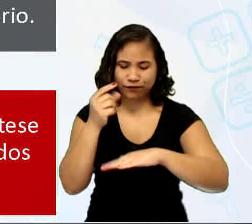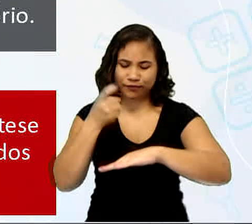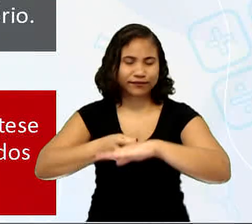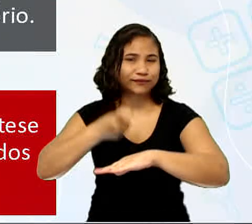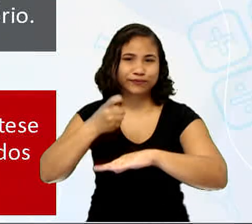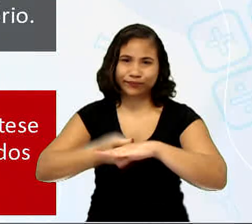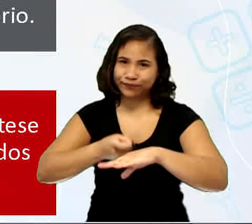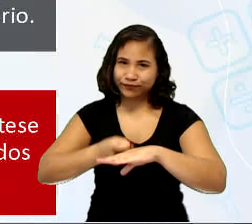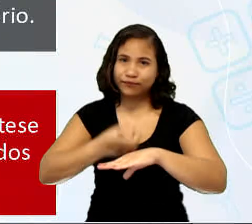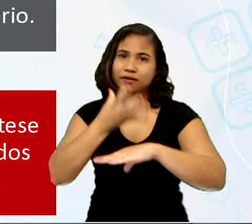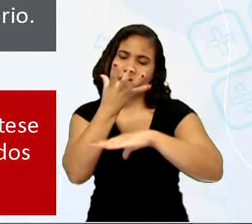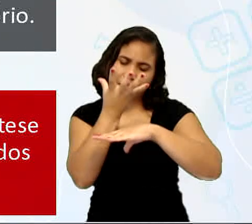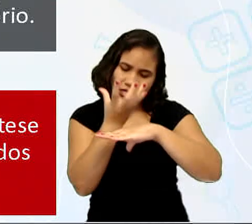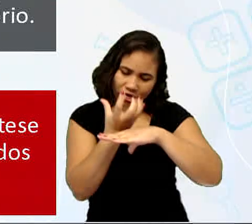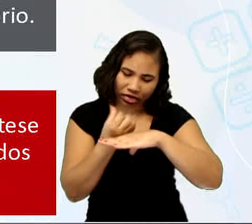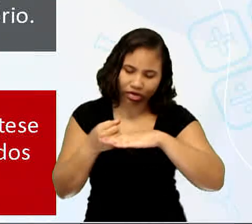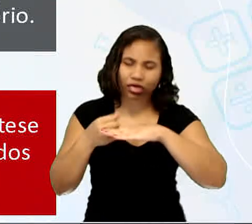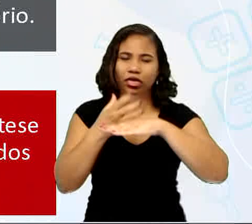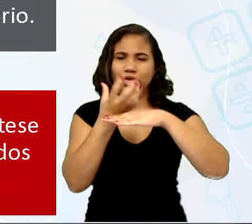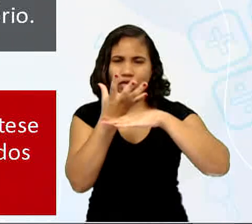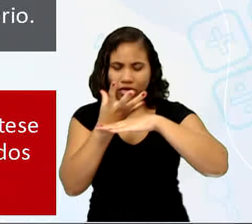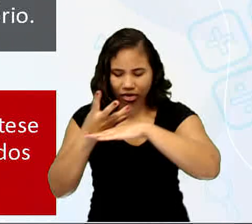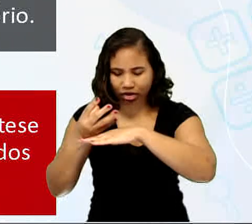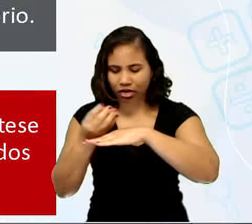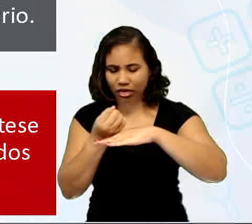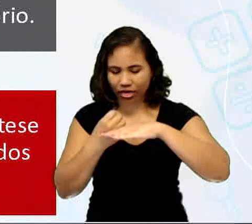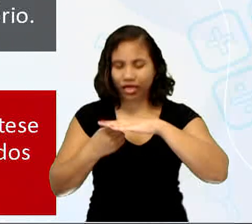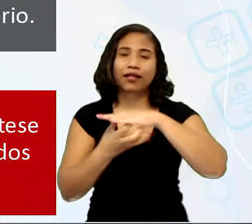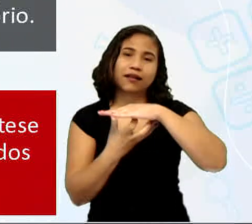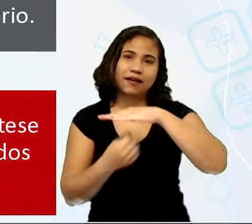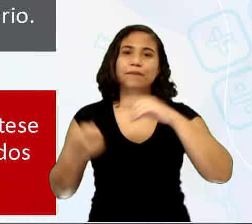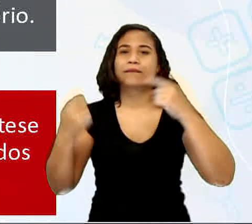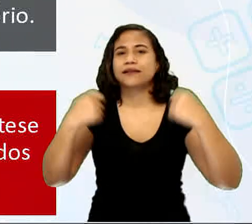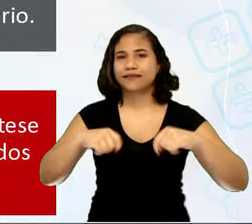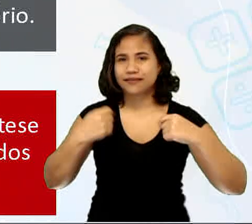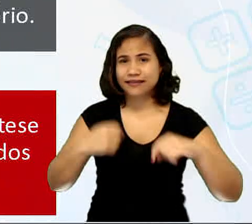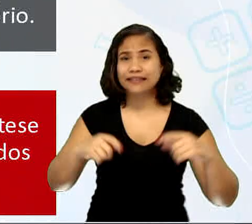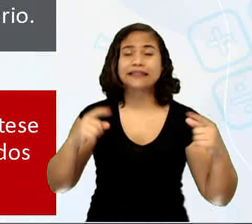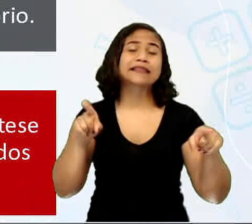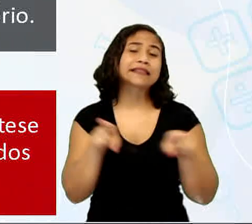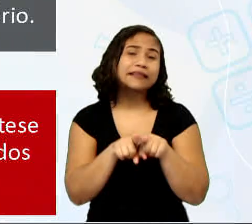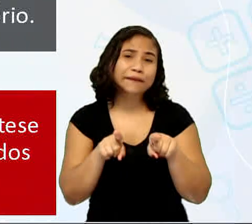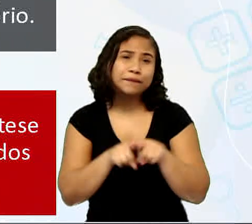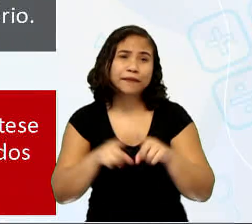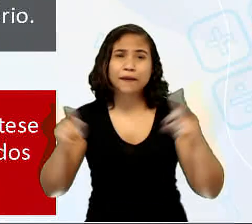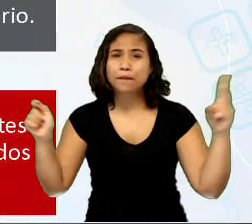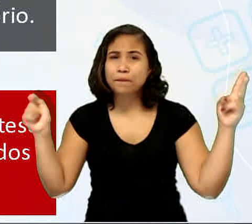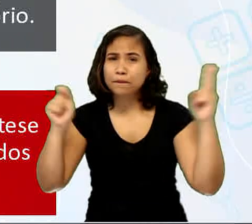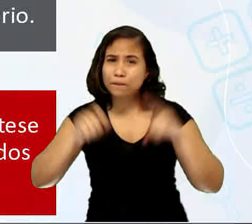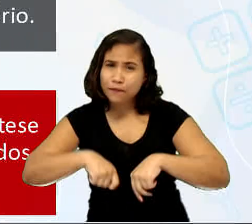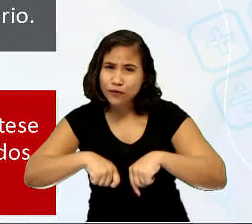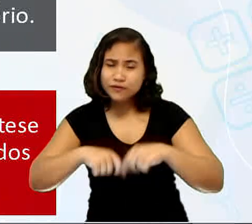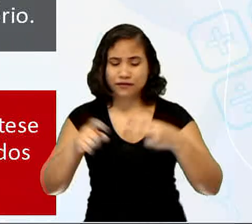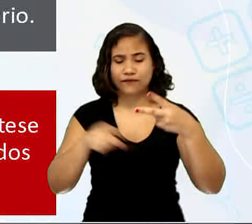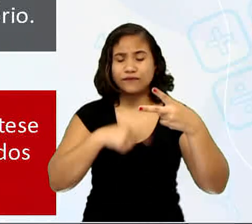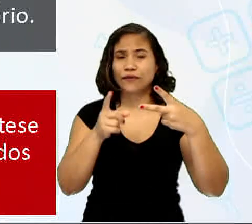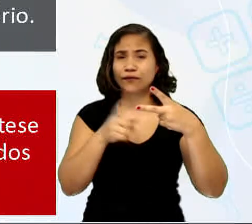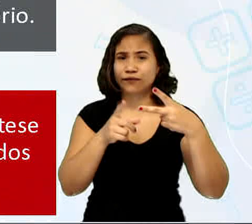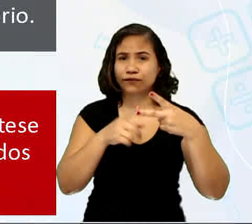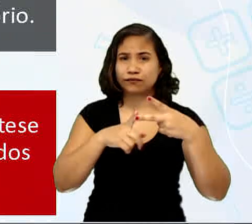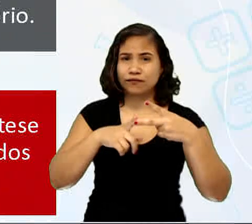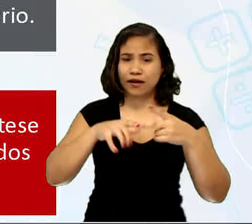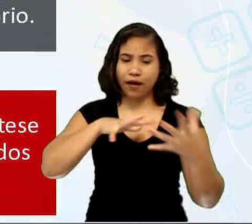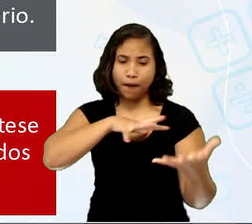para poder se desenvolver. Seria também possível andar normalmente sobre o